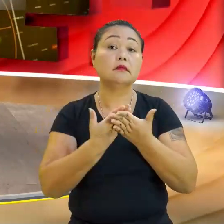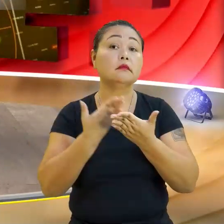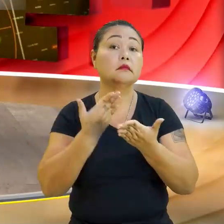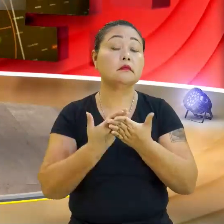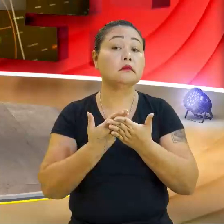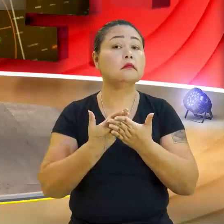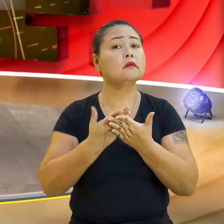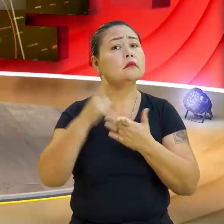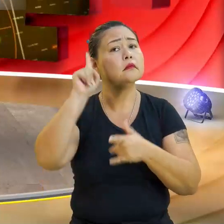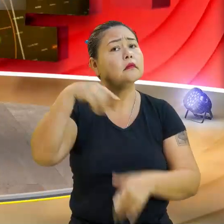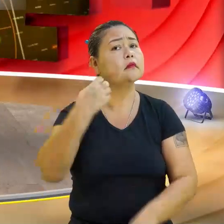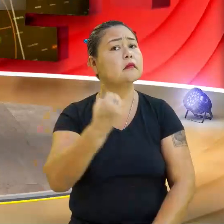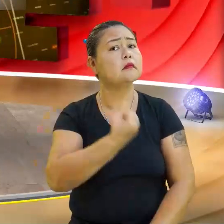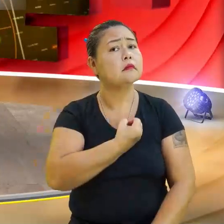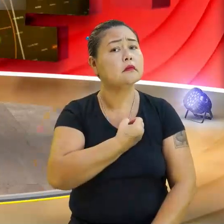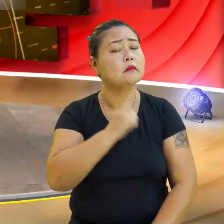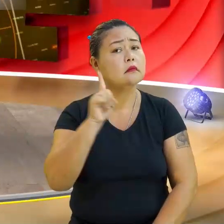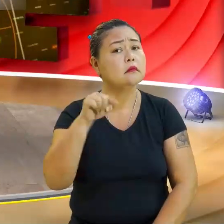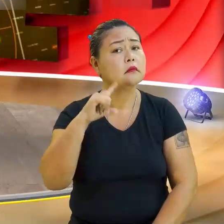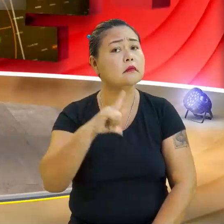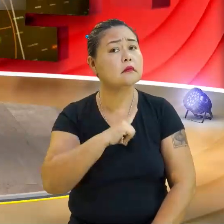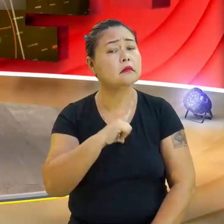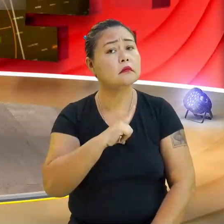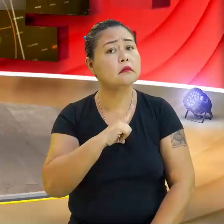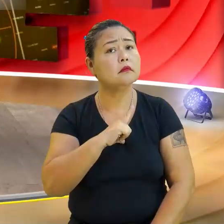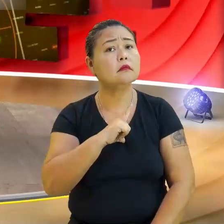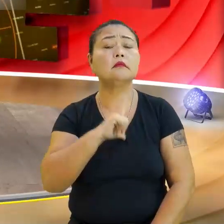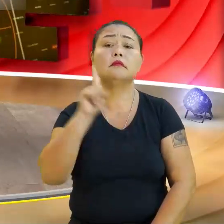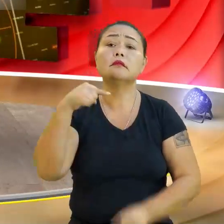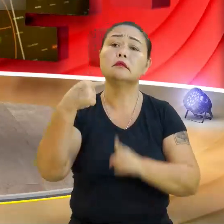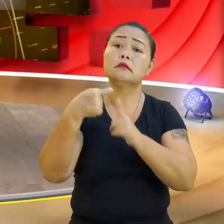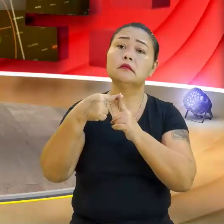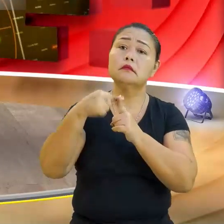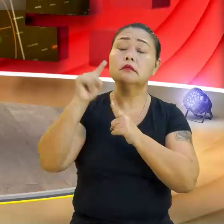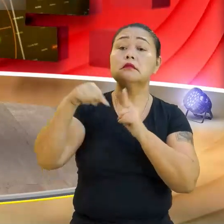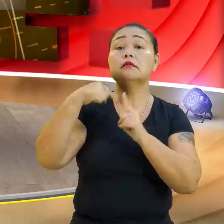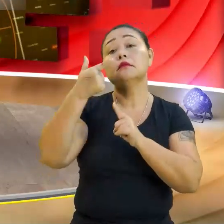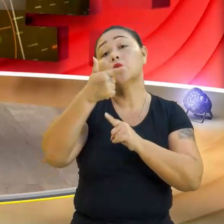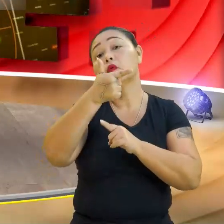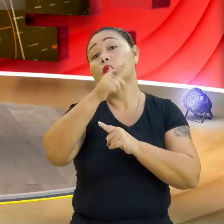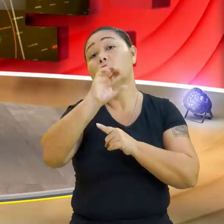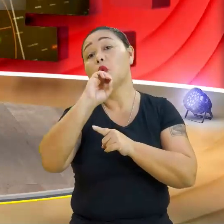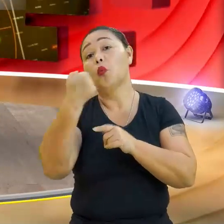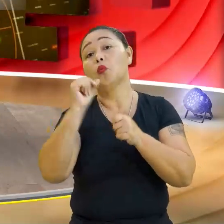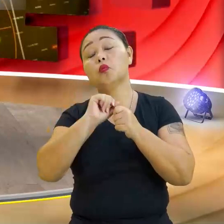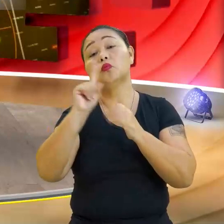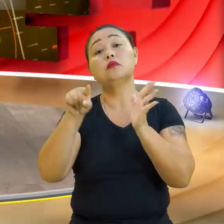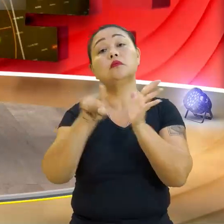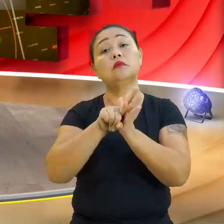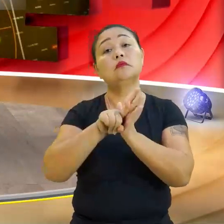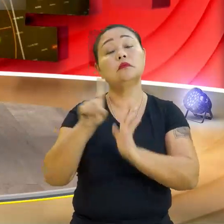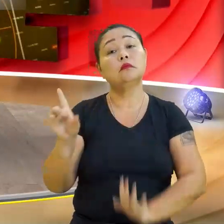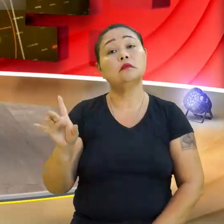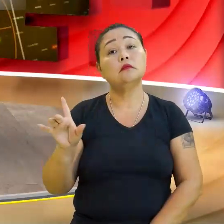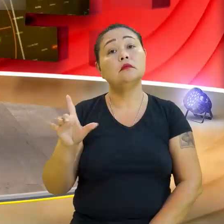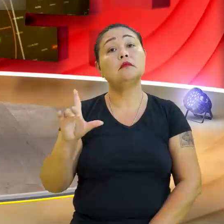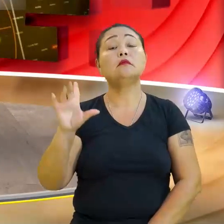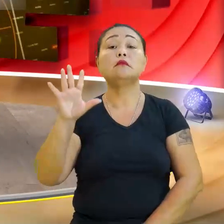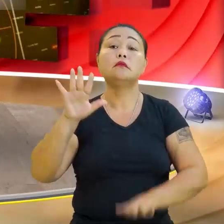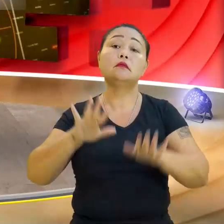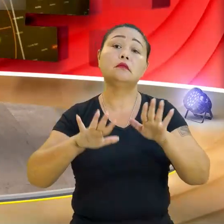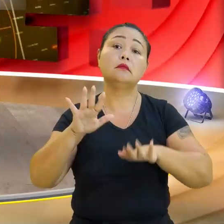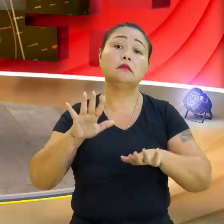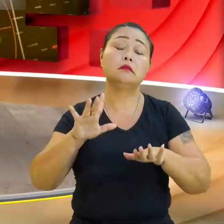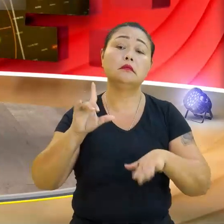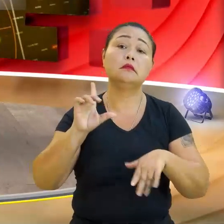daquele valor ali, eu vou ter um número positivo ou negativo. Olha que legal. Então, de repente, eu pego uma